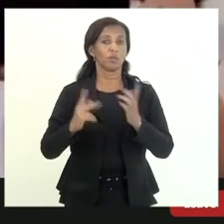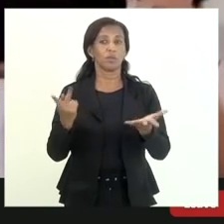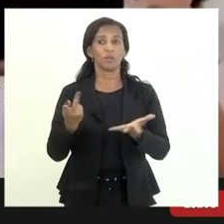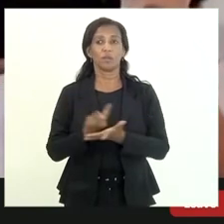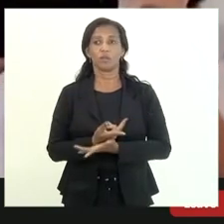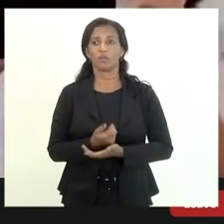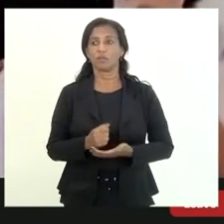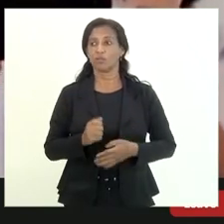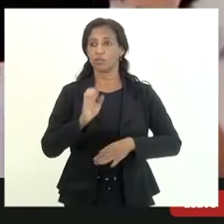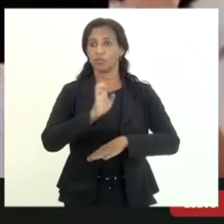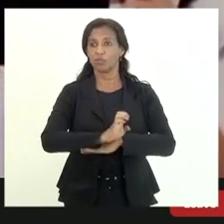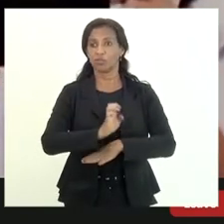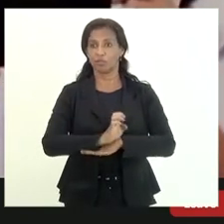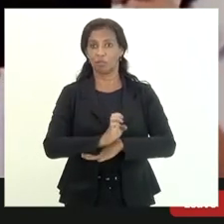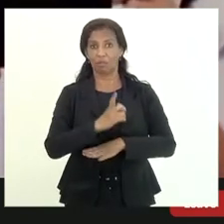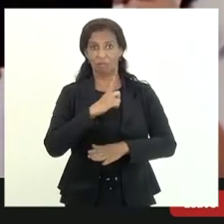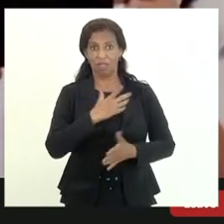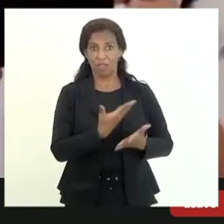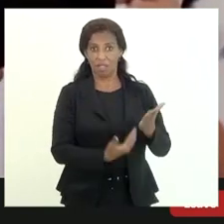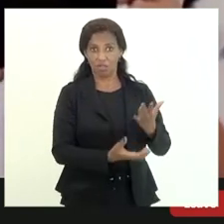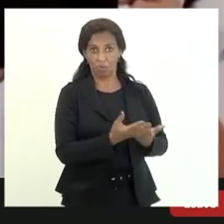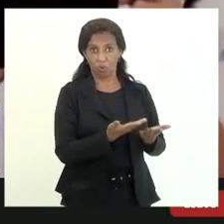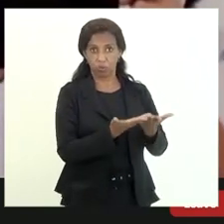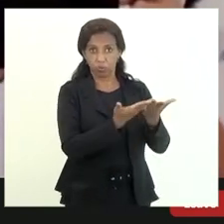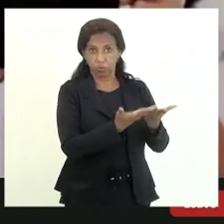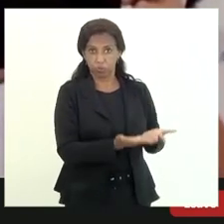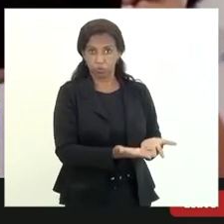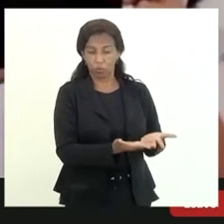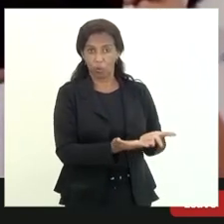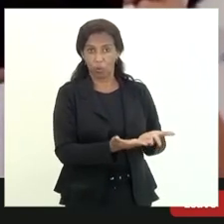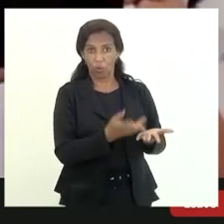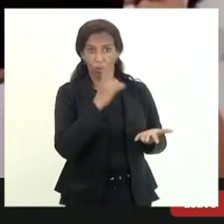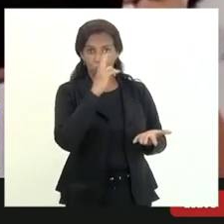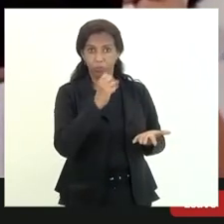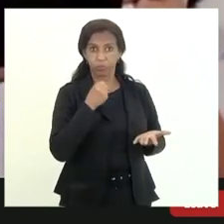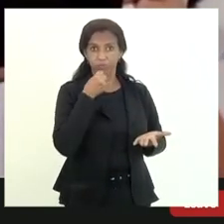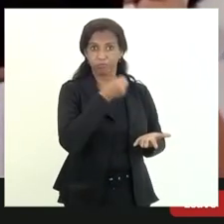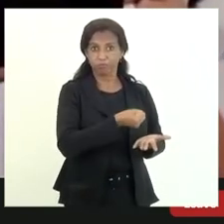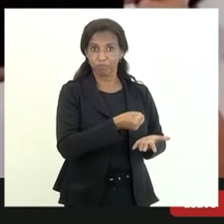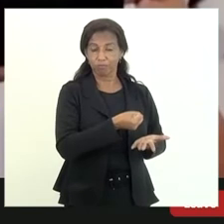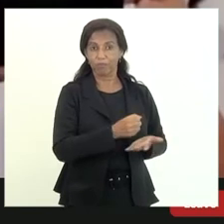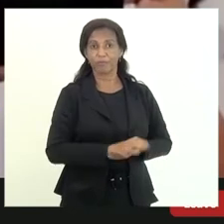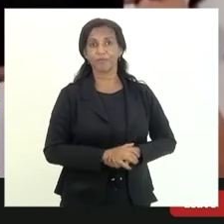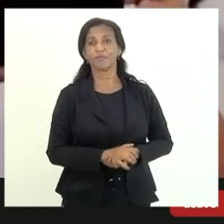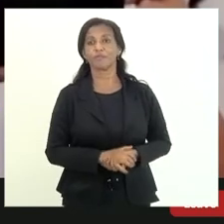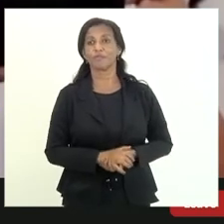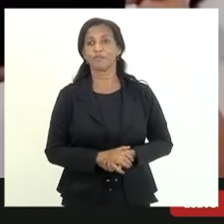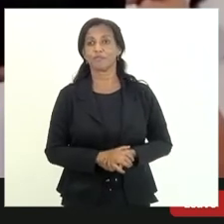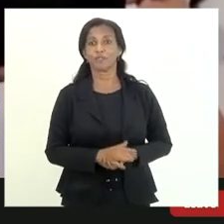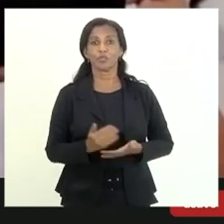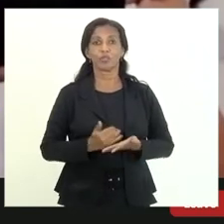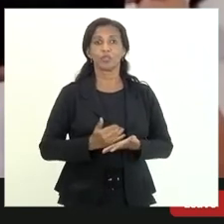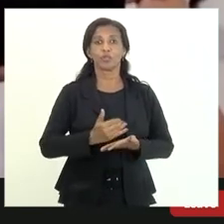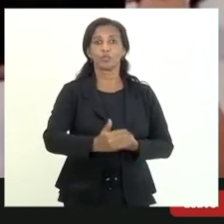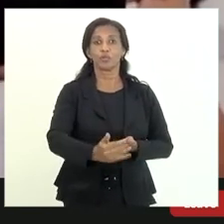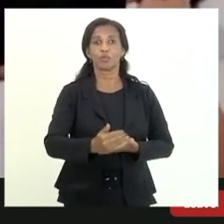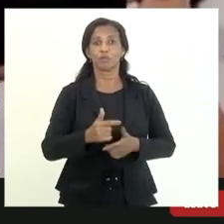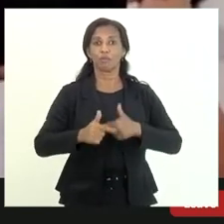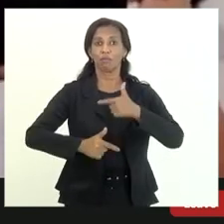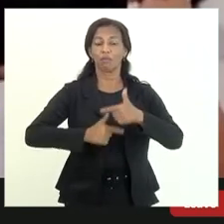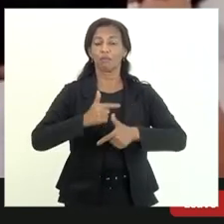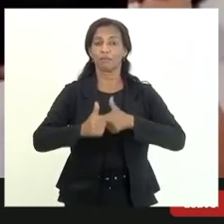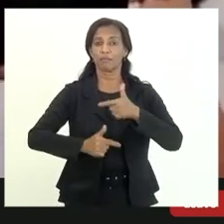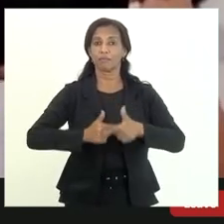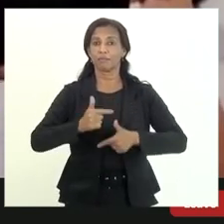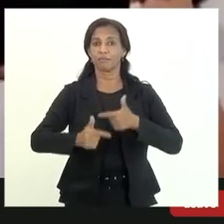o estado tem nas suas mãos um potencial enorme por exemplo de começar a trabalhar